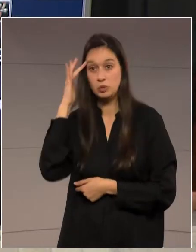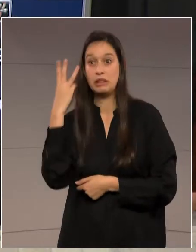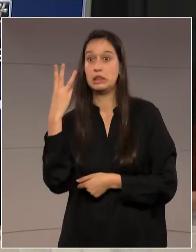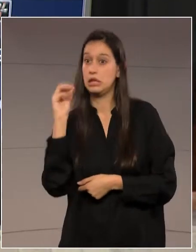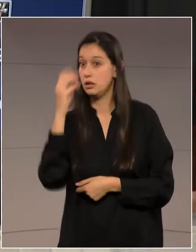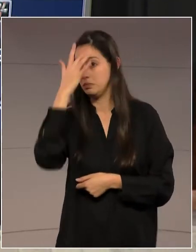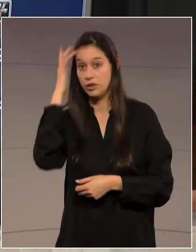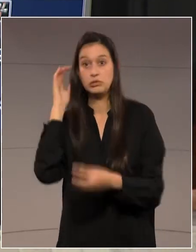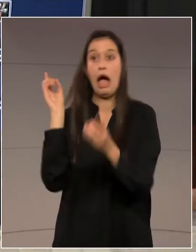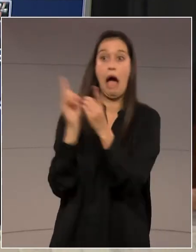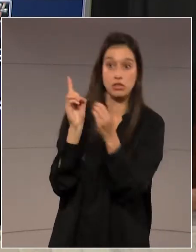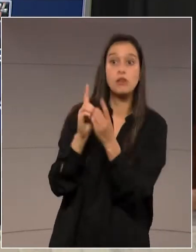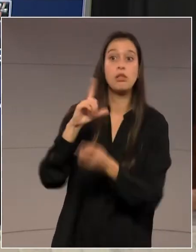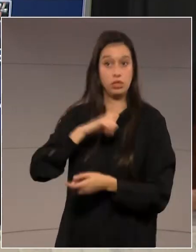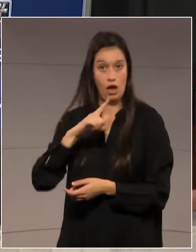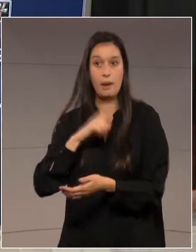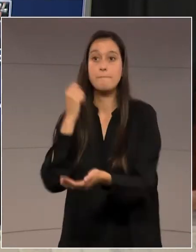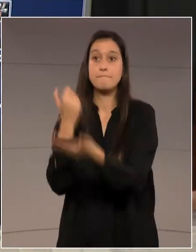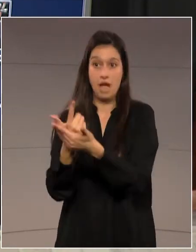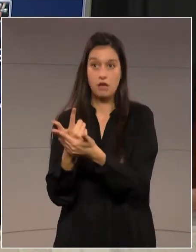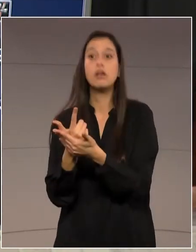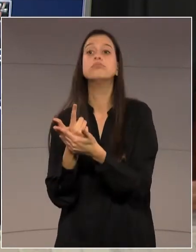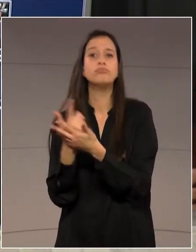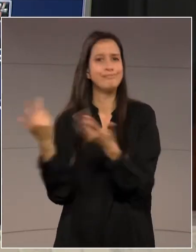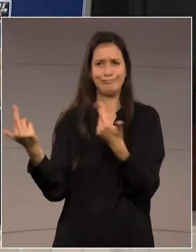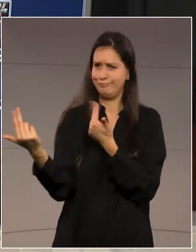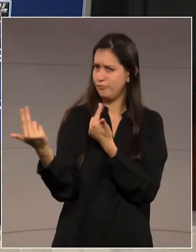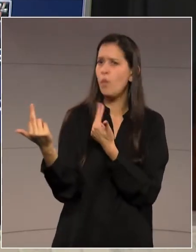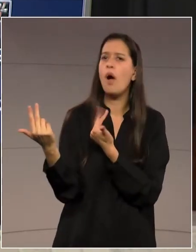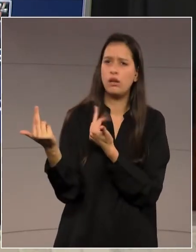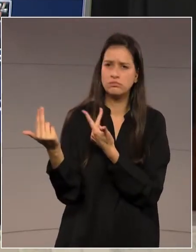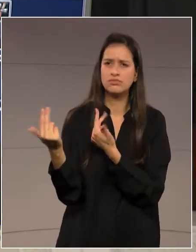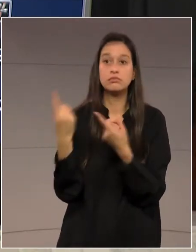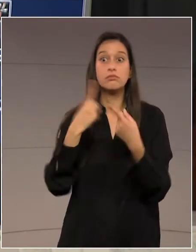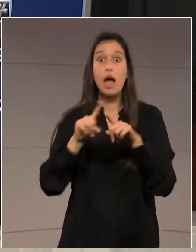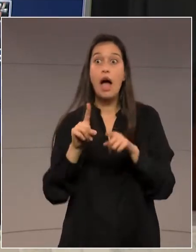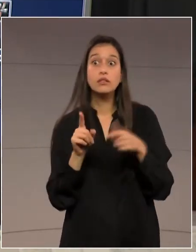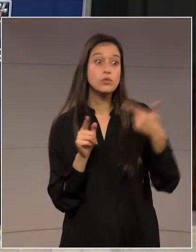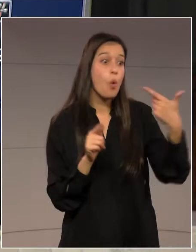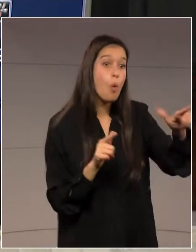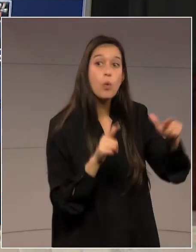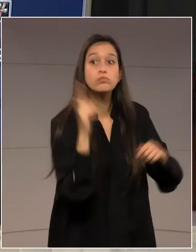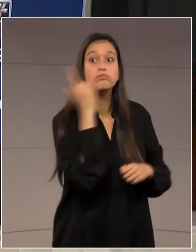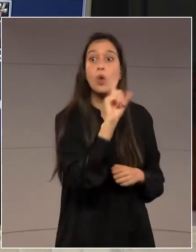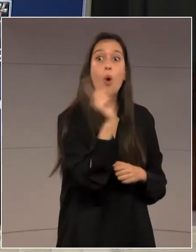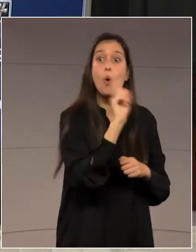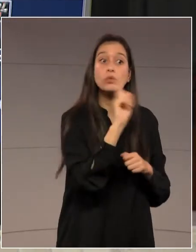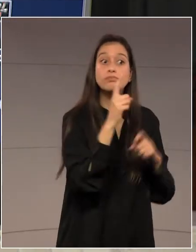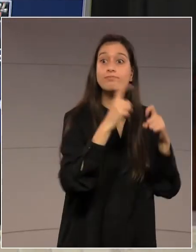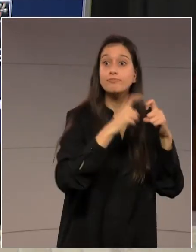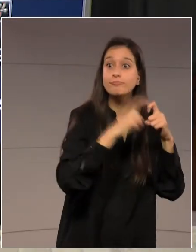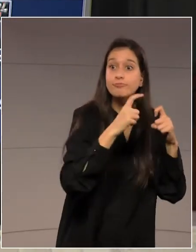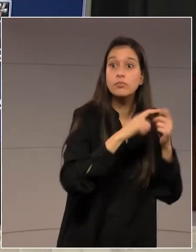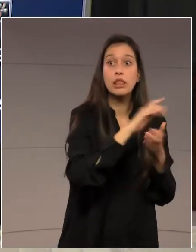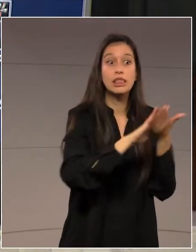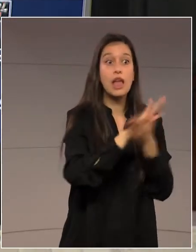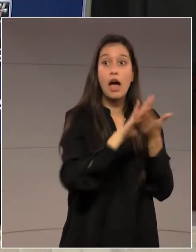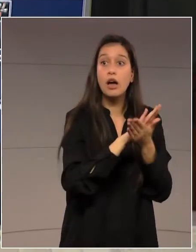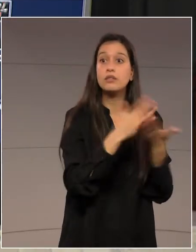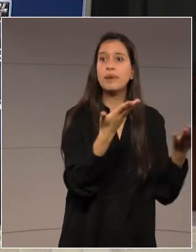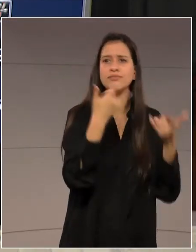servidor o hospital atender, maior é o lucro ao ferido por esse